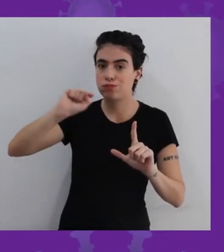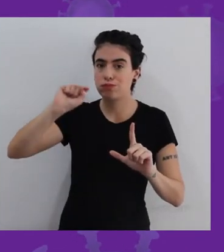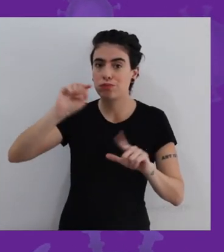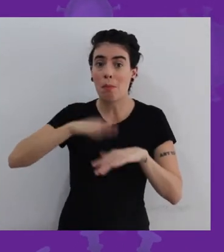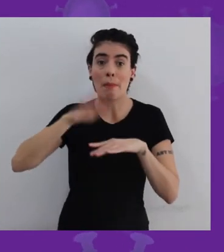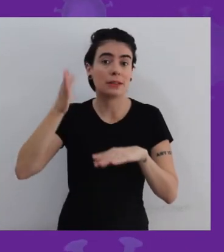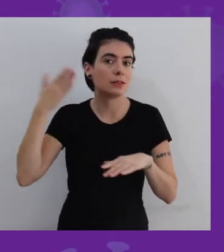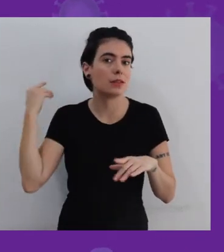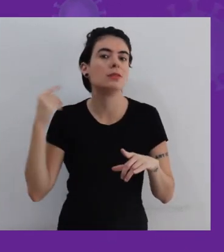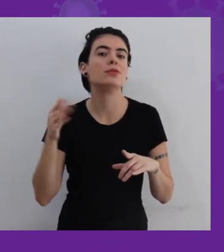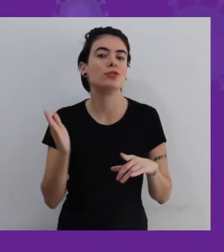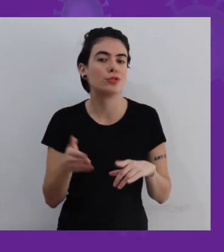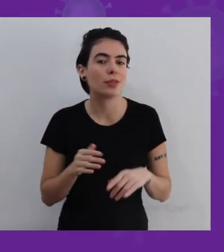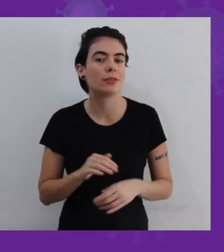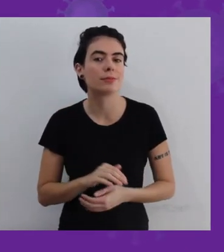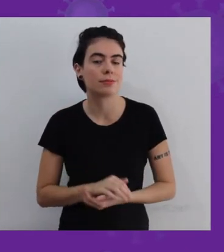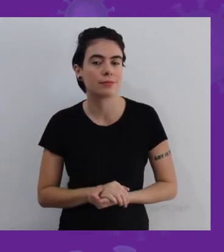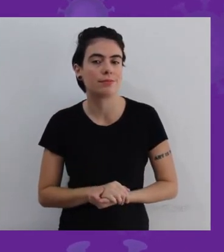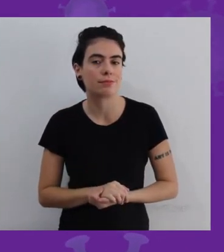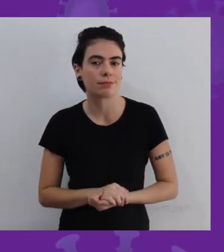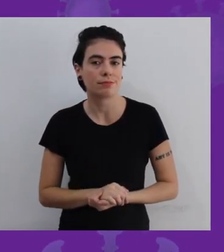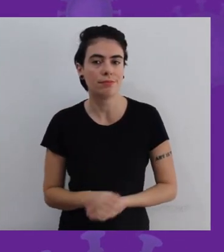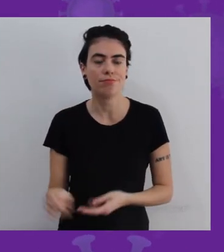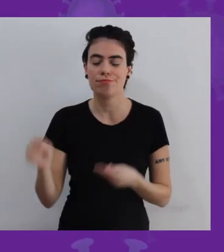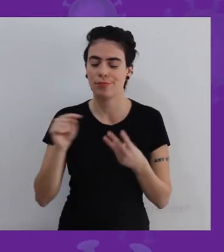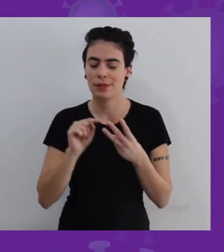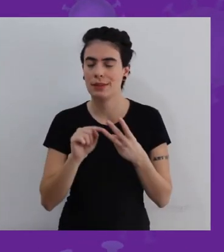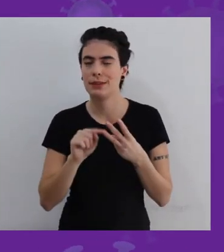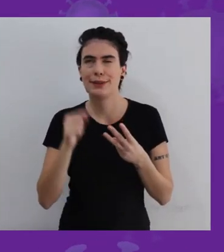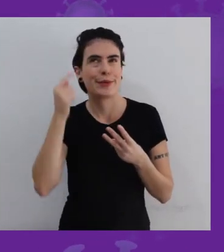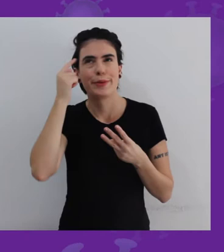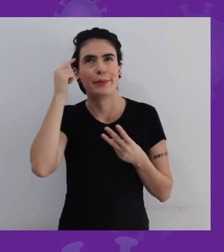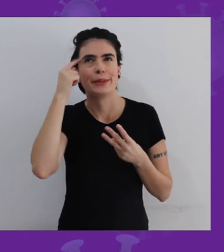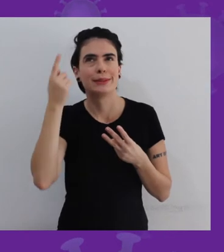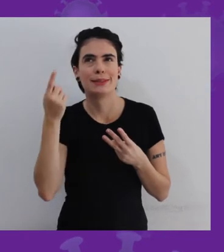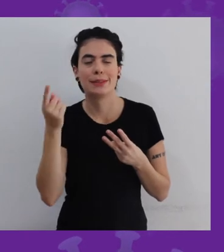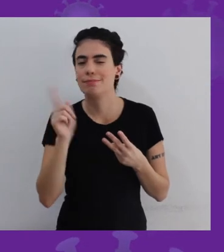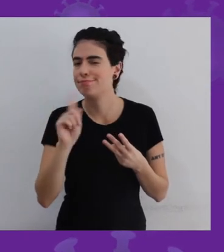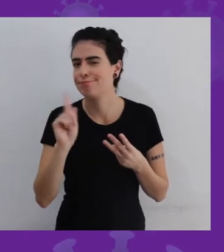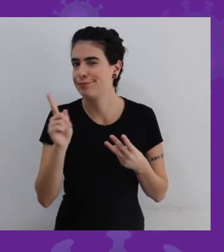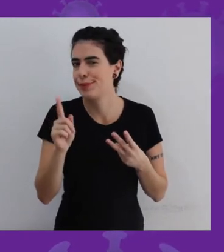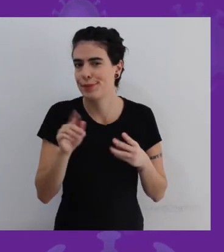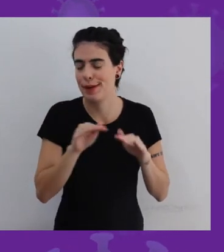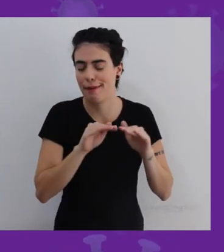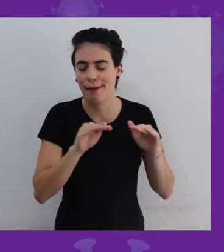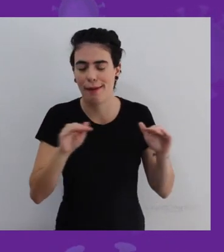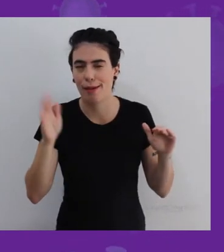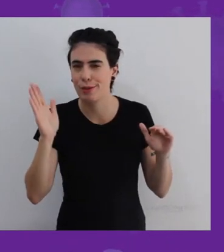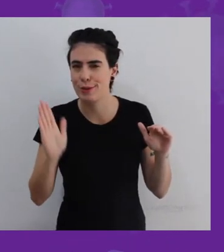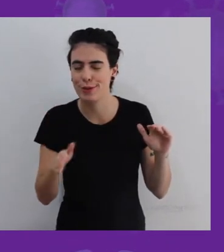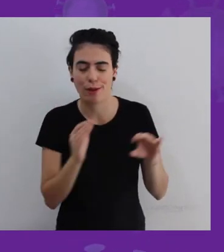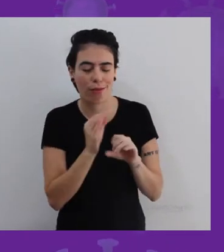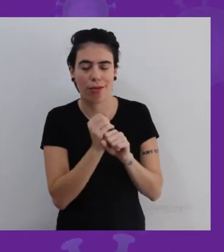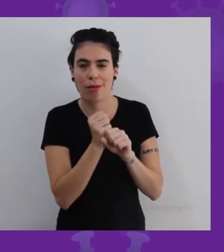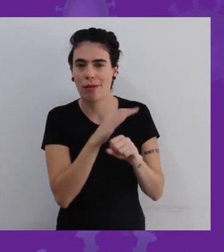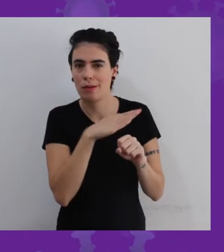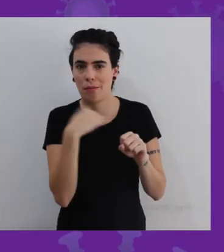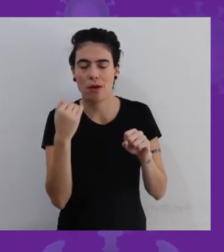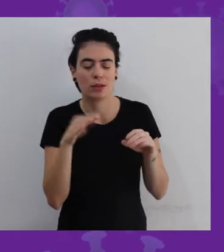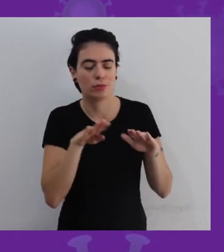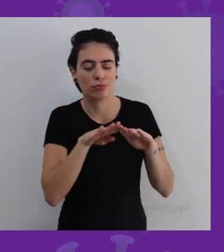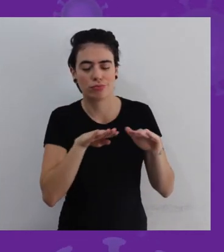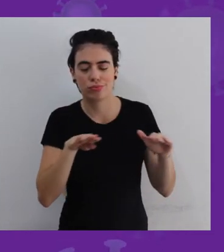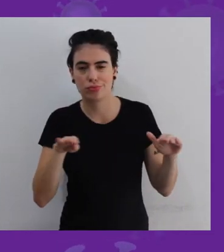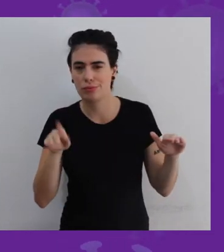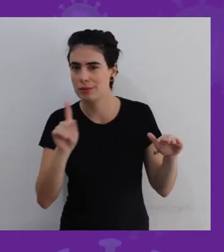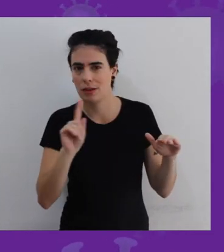maior do que esteve há algumas semanas atrás. Outra coisa que me faz pensar que nós não estamos numa fase